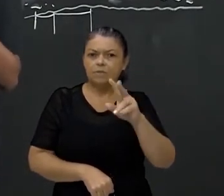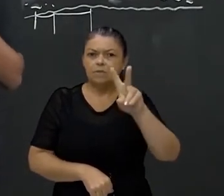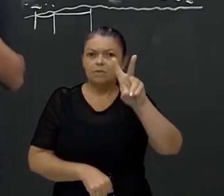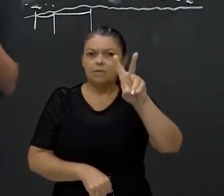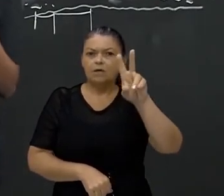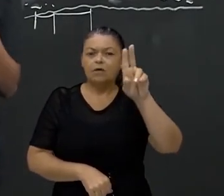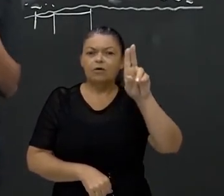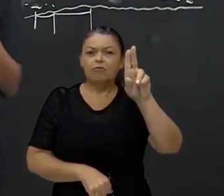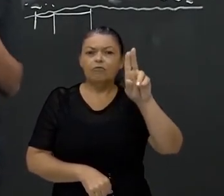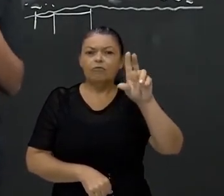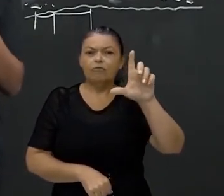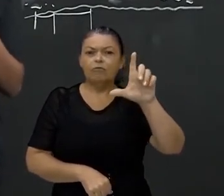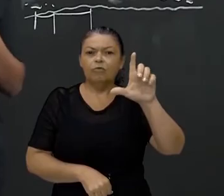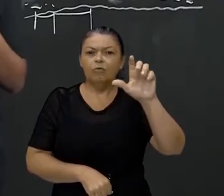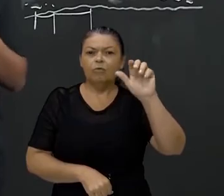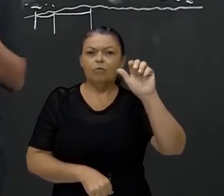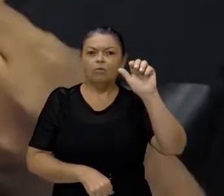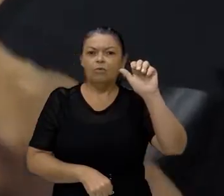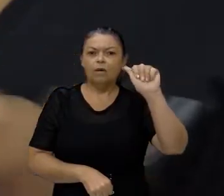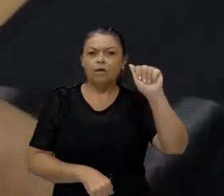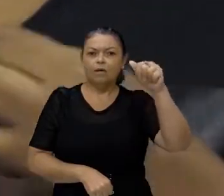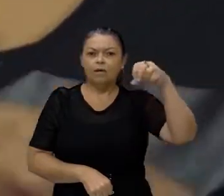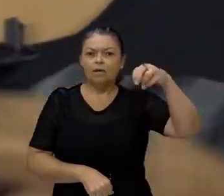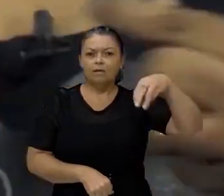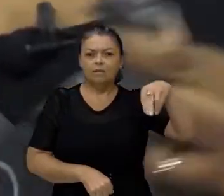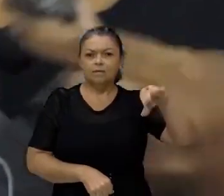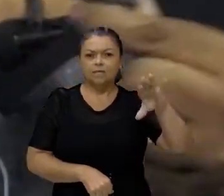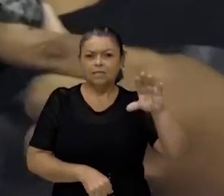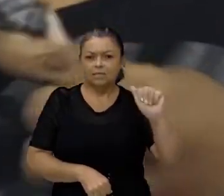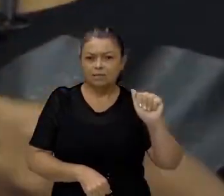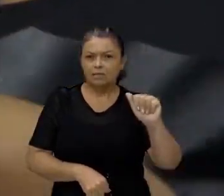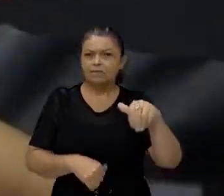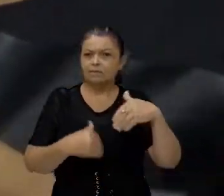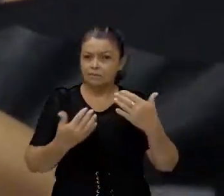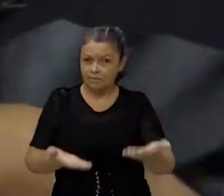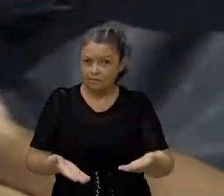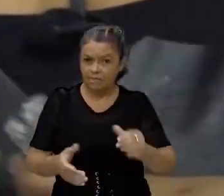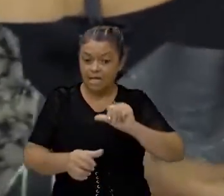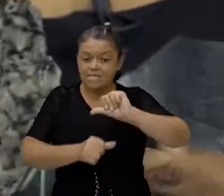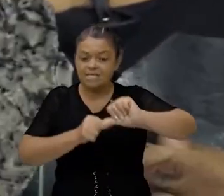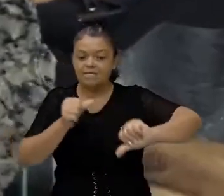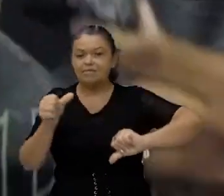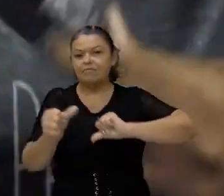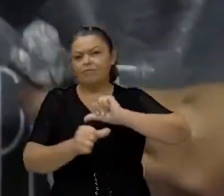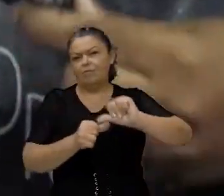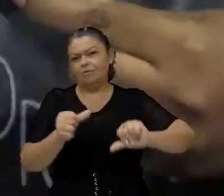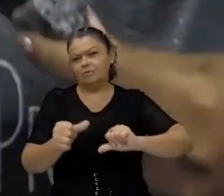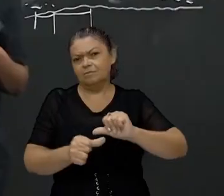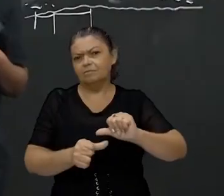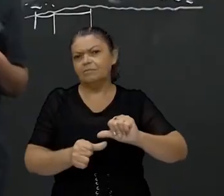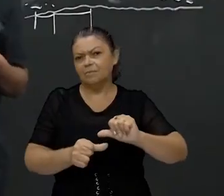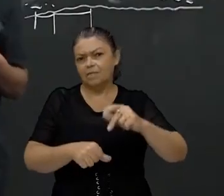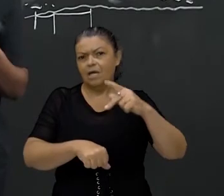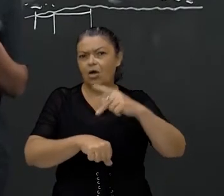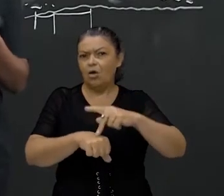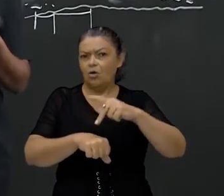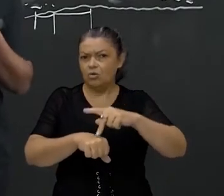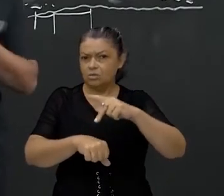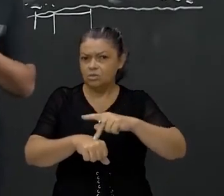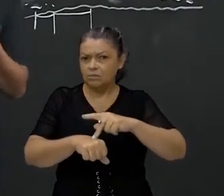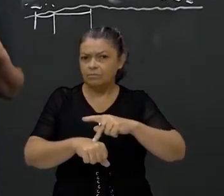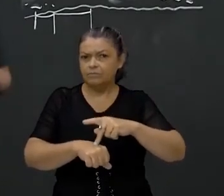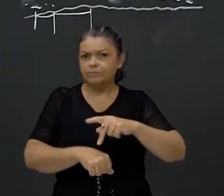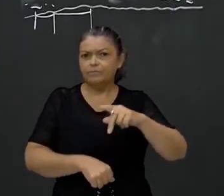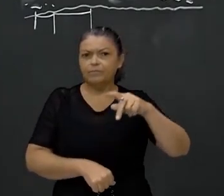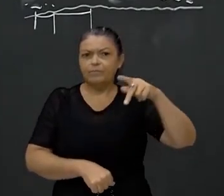Parece bastante com granito. Justamente, ela é formada aí da quebra, desse esfarelamento, de rocha plutônica de granito. Então,